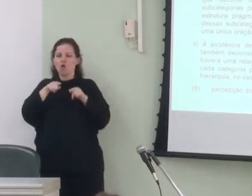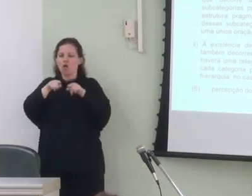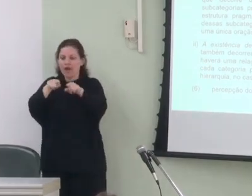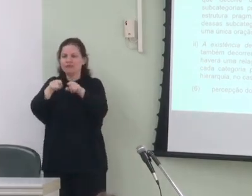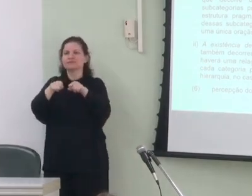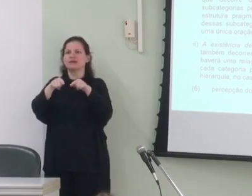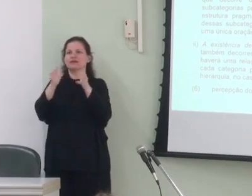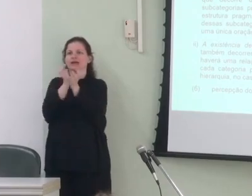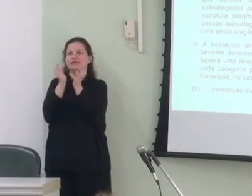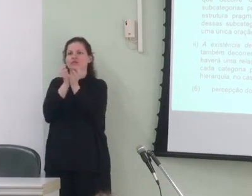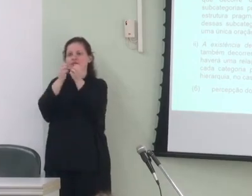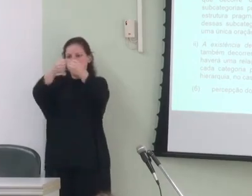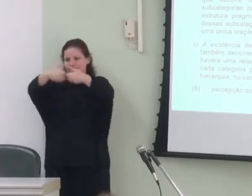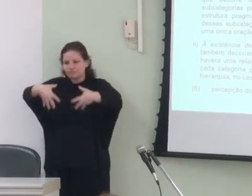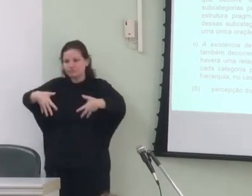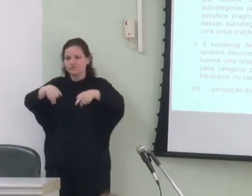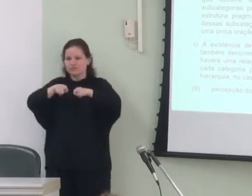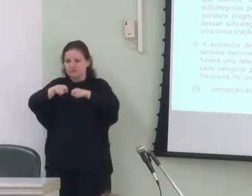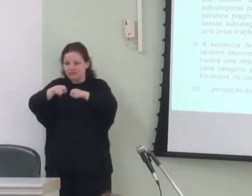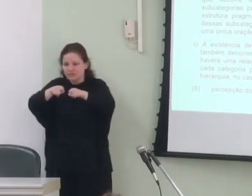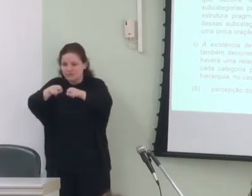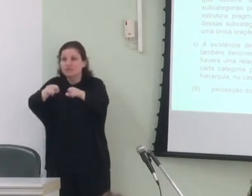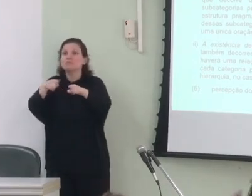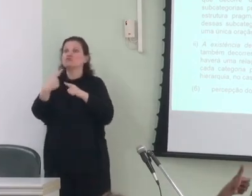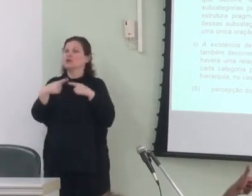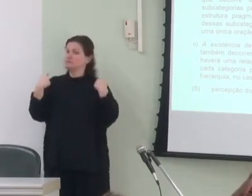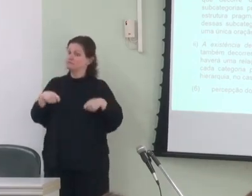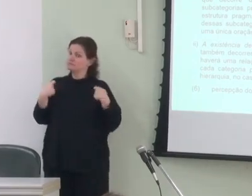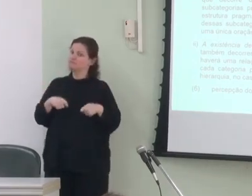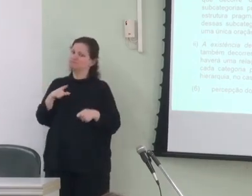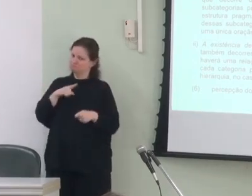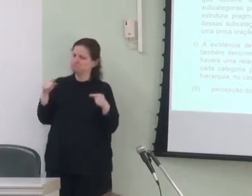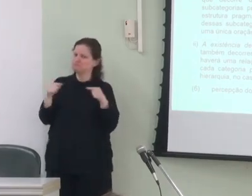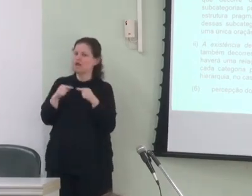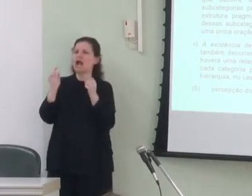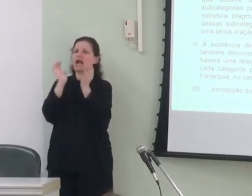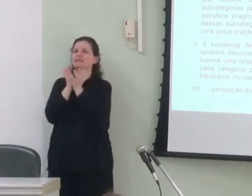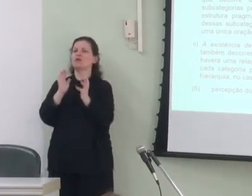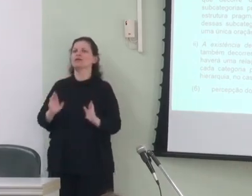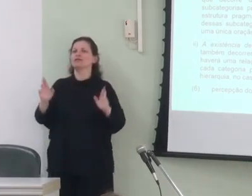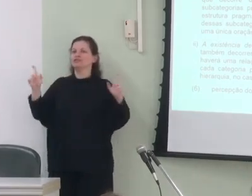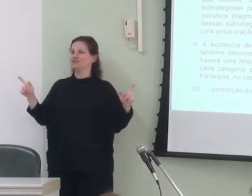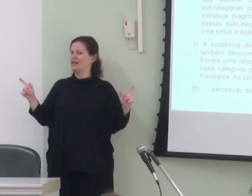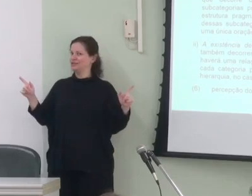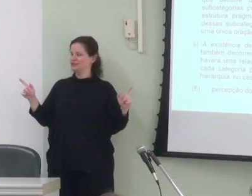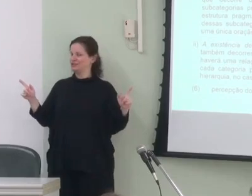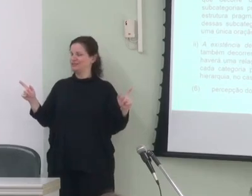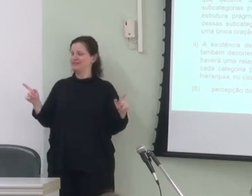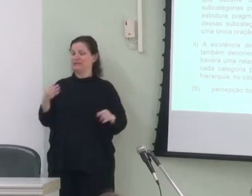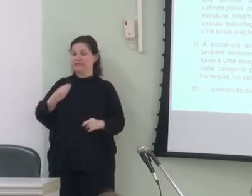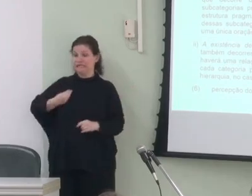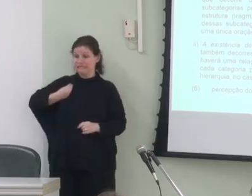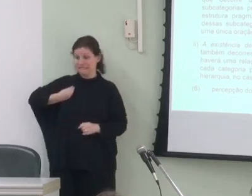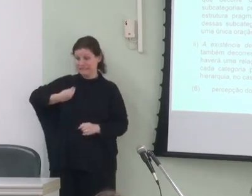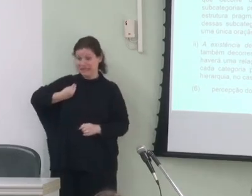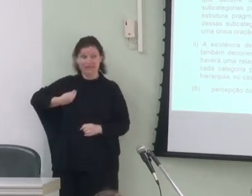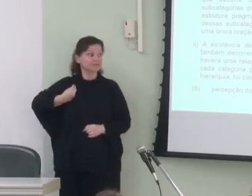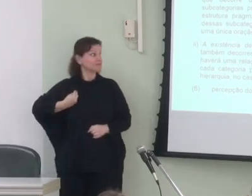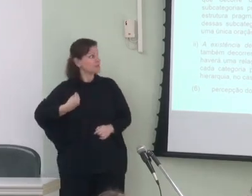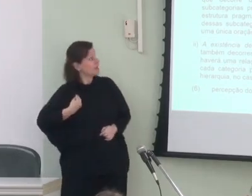subcategorias se elas co-ocorrem é porque necessariamente pertencem a categorias diferentes a existência